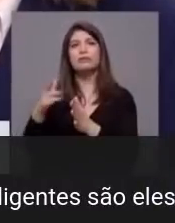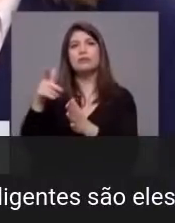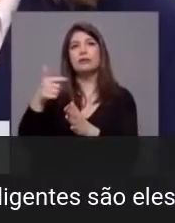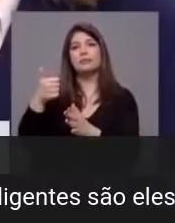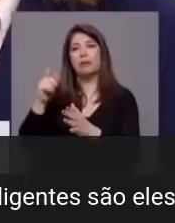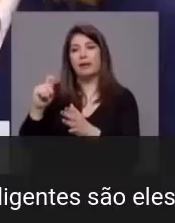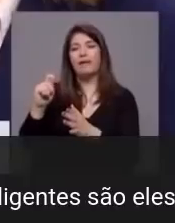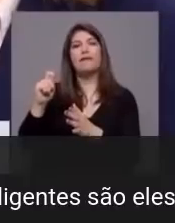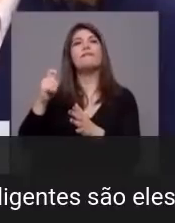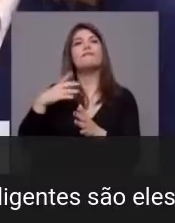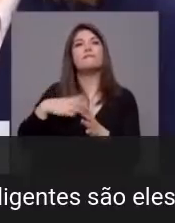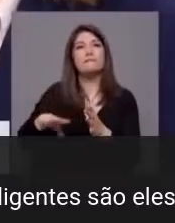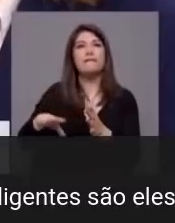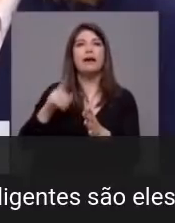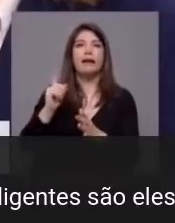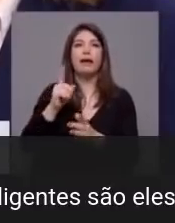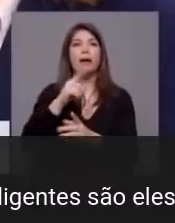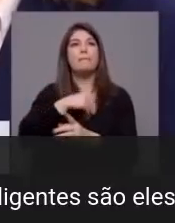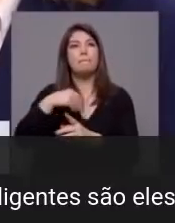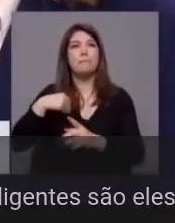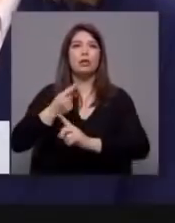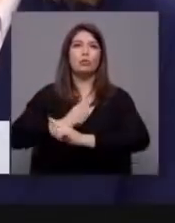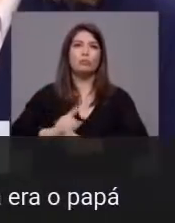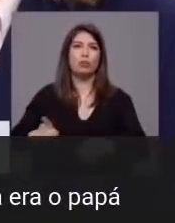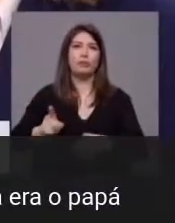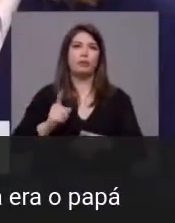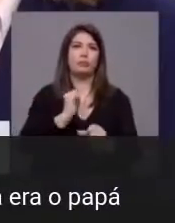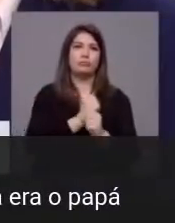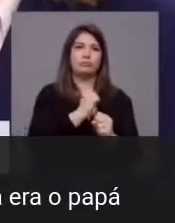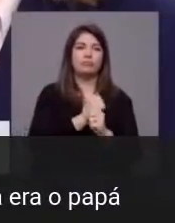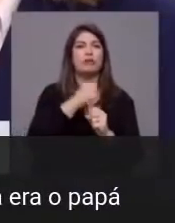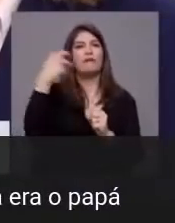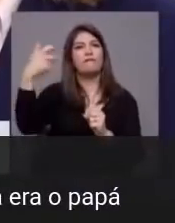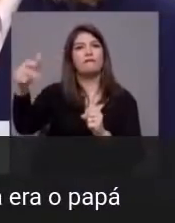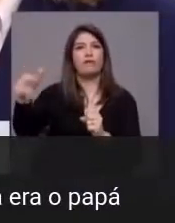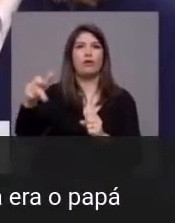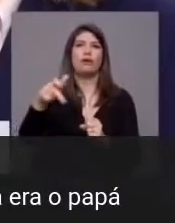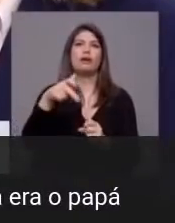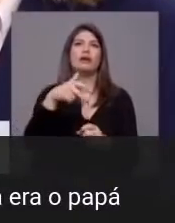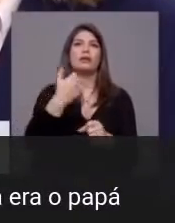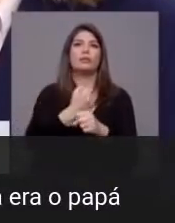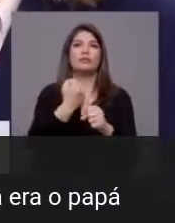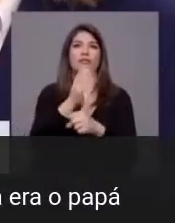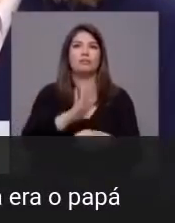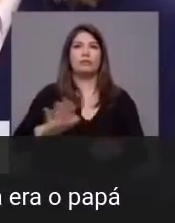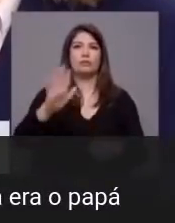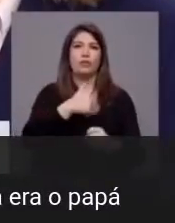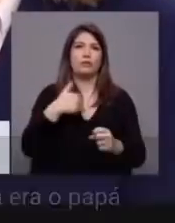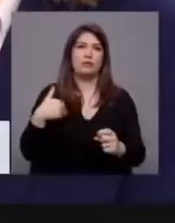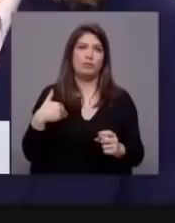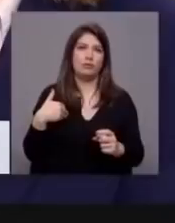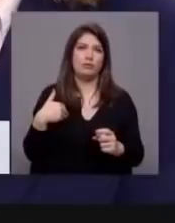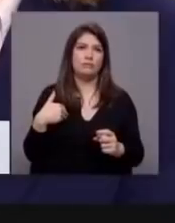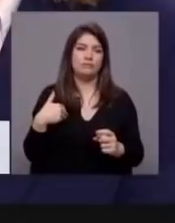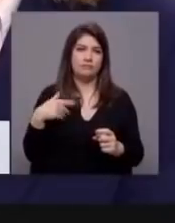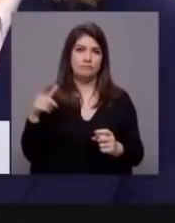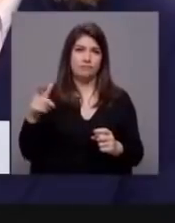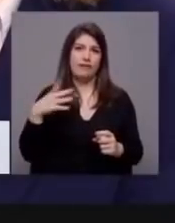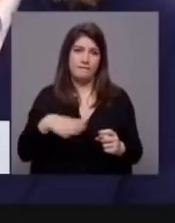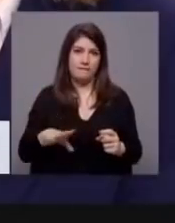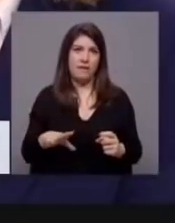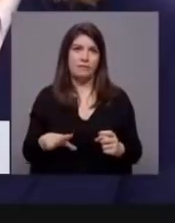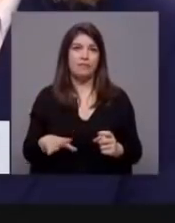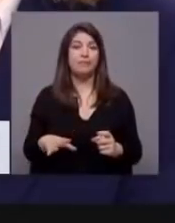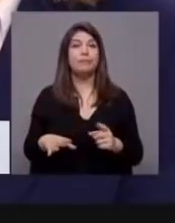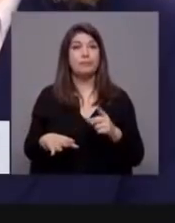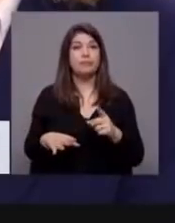Bloco de Esquerda quer, que significa proibir os médicos de trabalhar fora do SNS. Aquilo que verdadeiramente foi